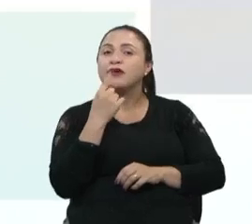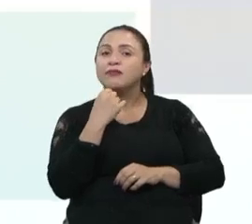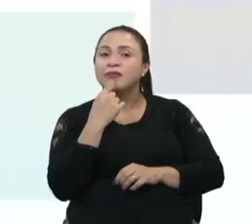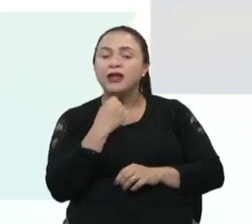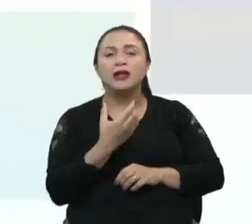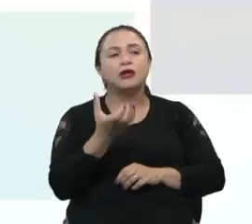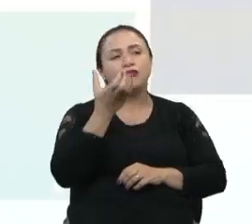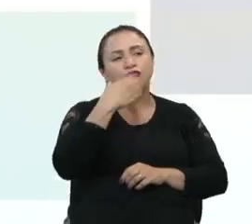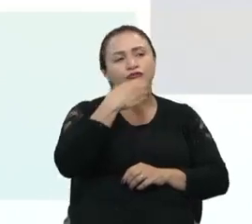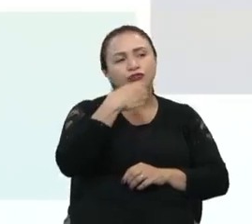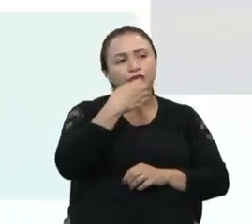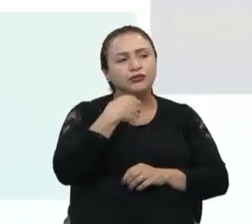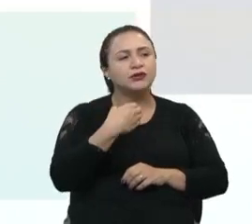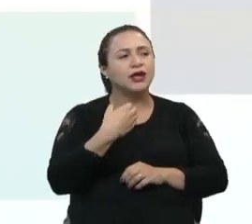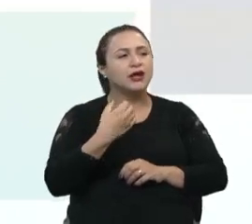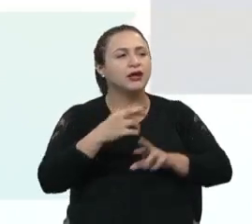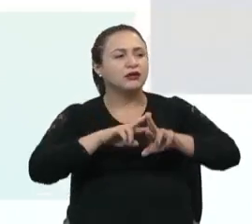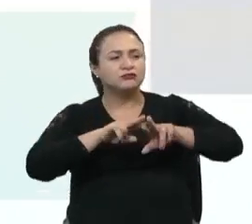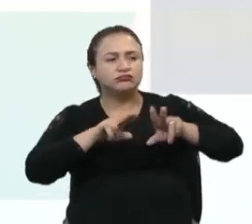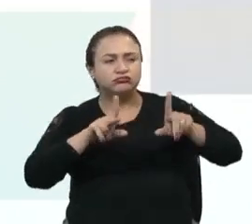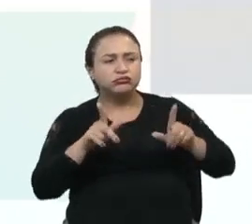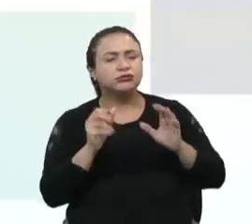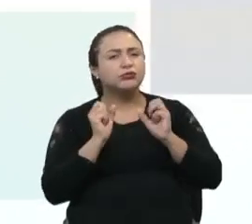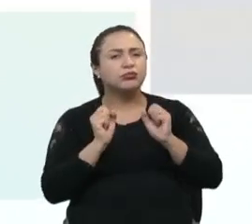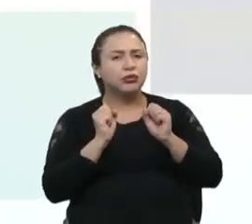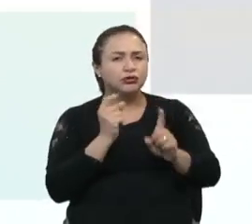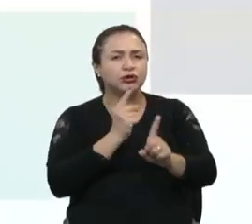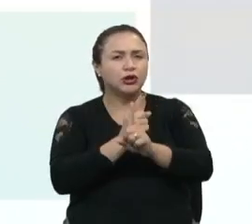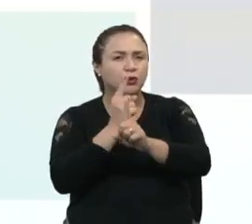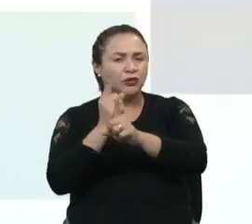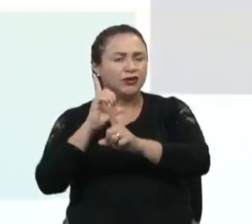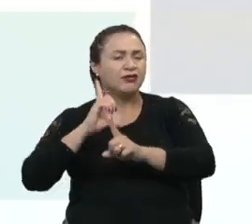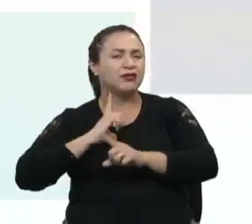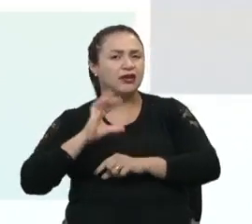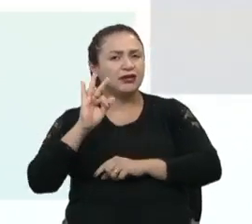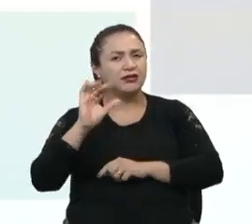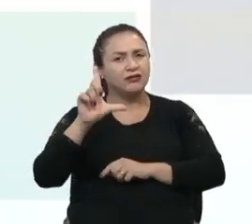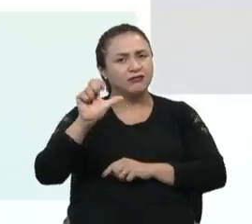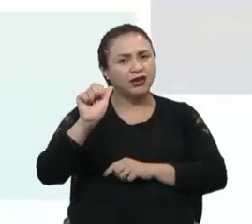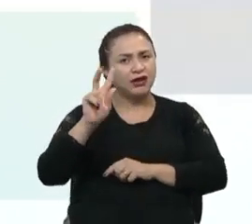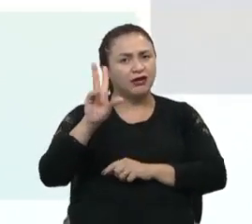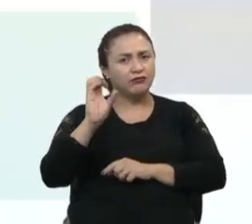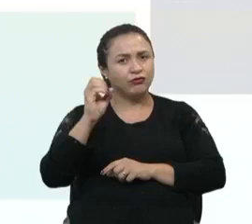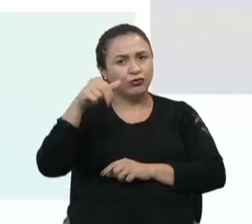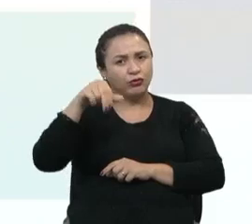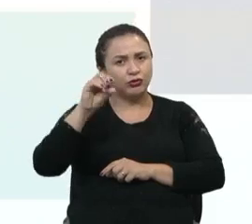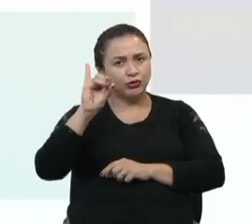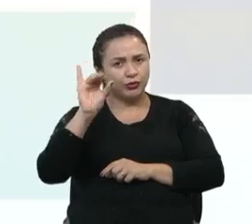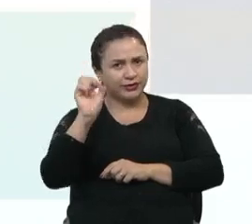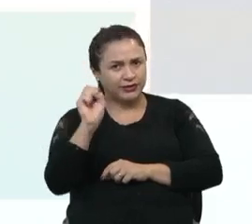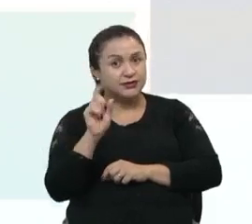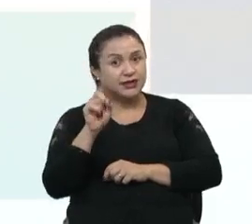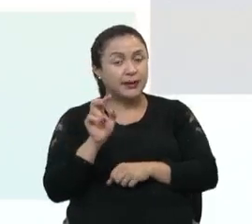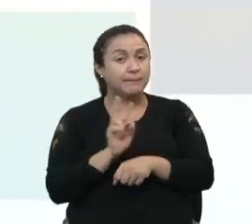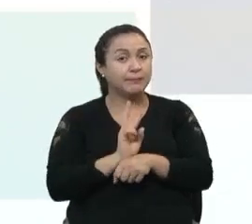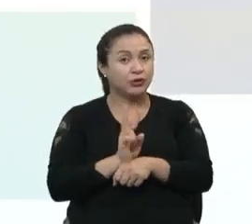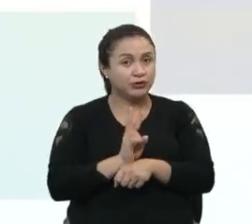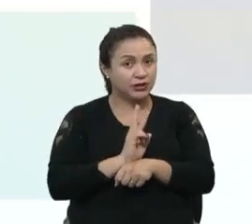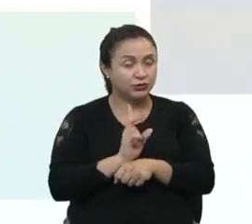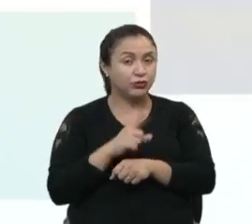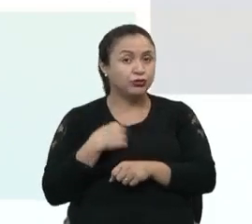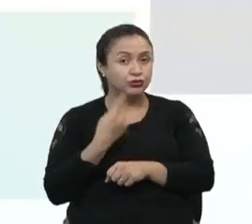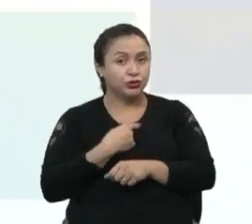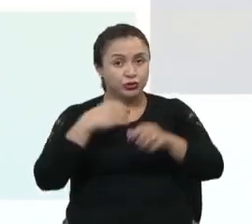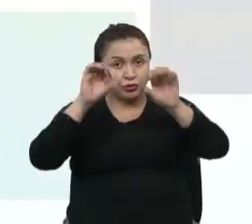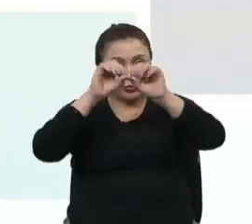bosque. Então, nós podemos encontrar os flavonoides, que são considerados protetores do nosso